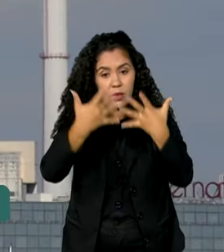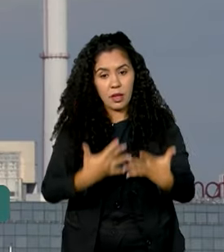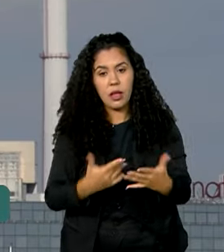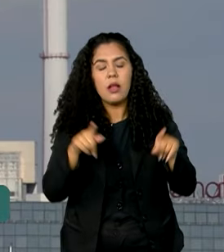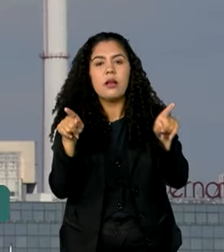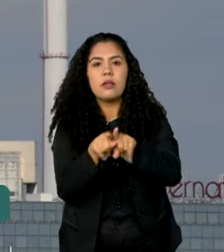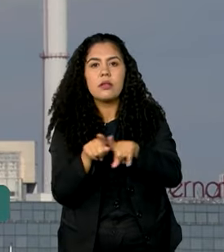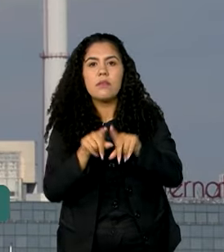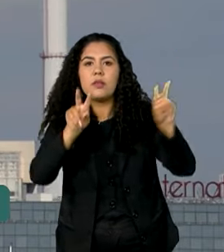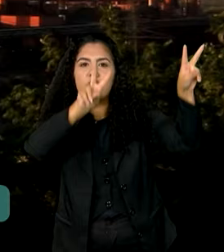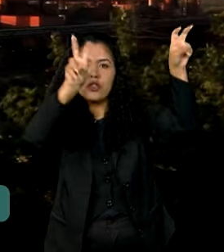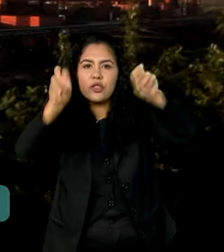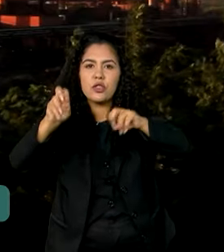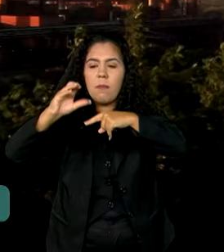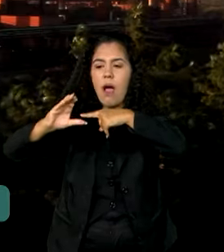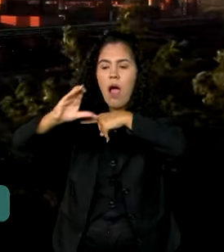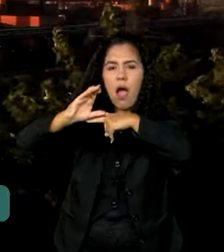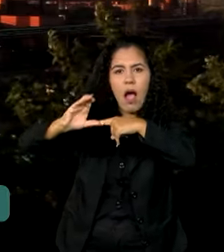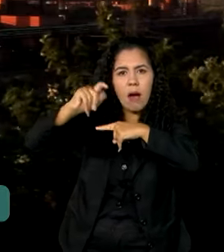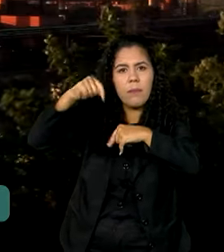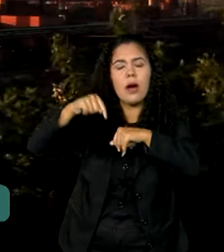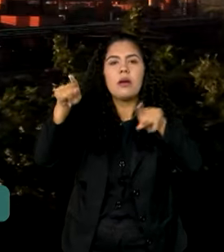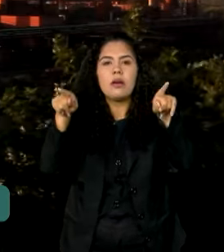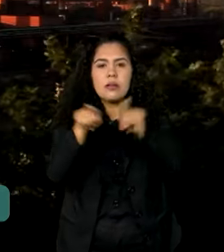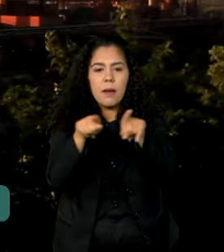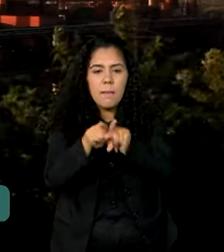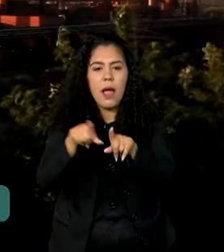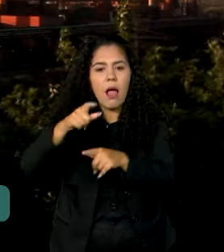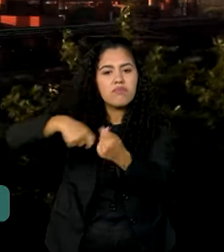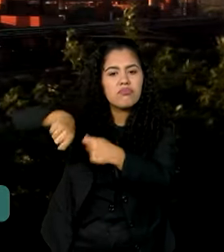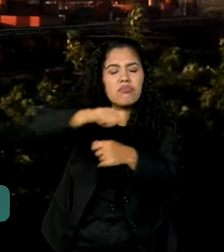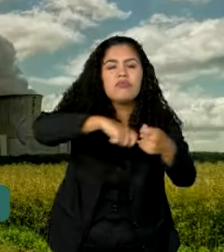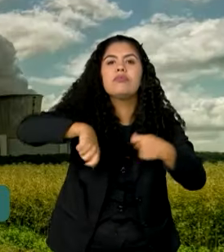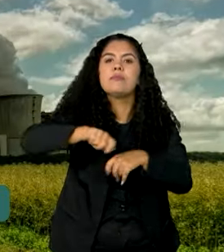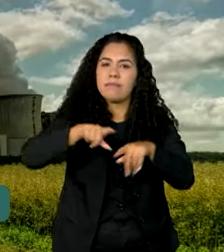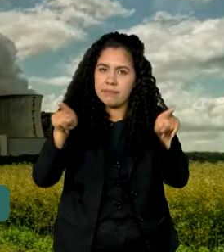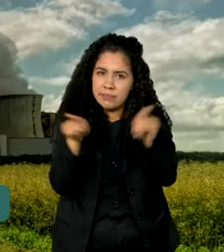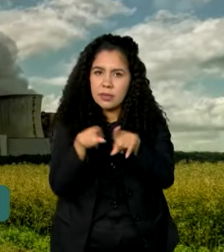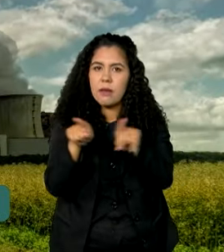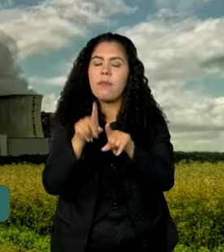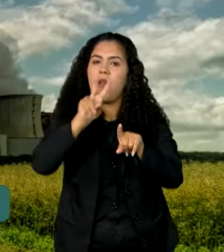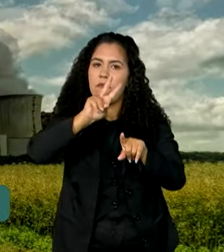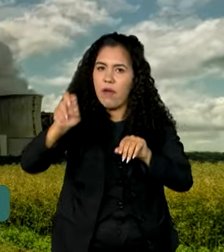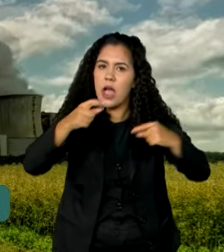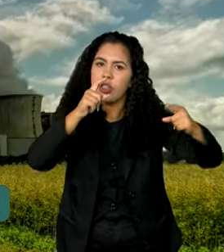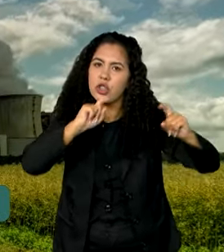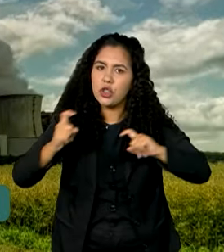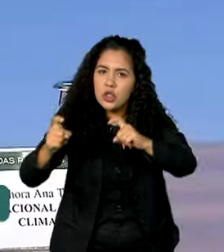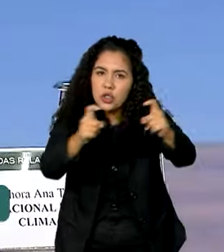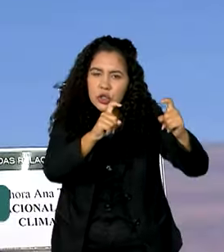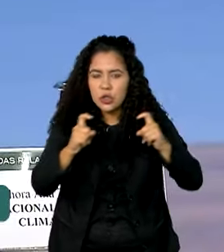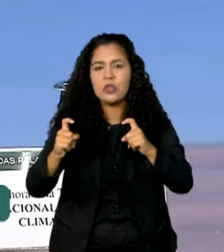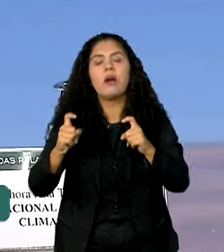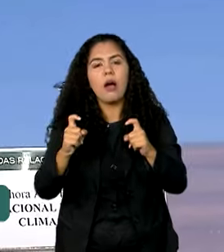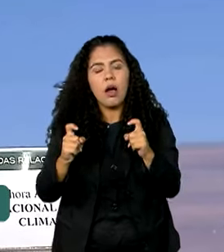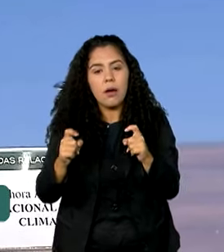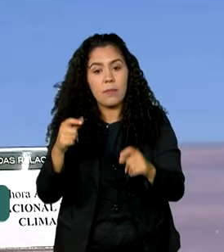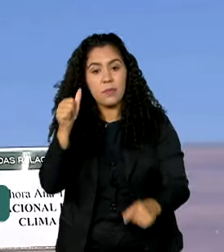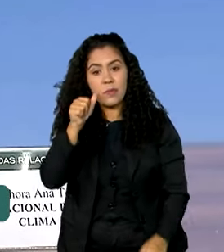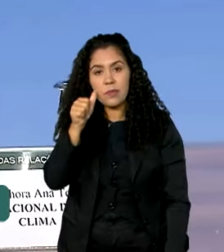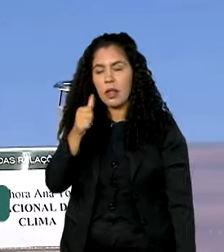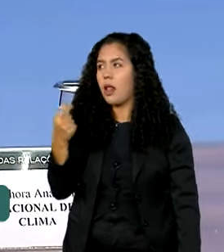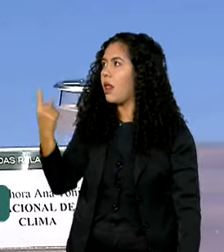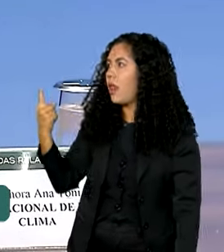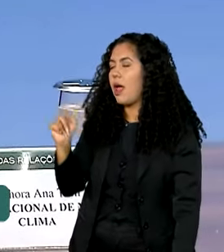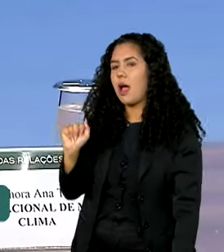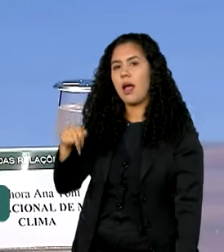créditos de carbono ou mercado de carbono também deve estar no centro das discussões em Baku. Para a Anatone,